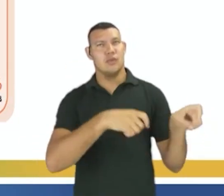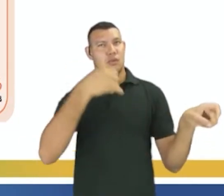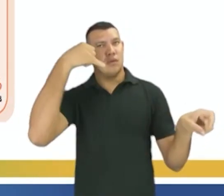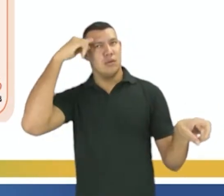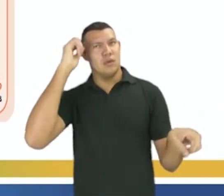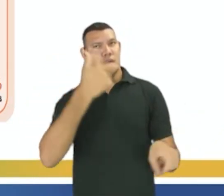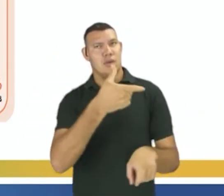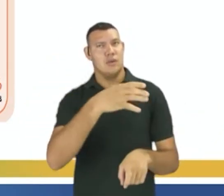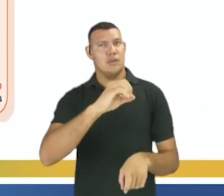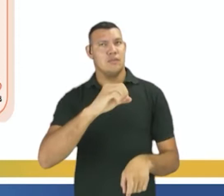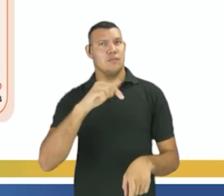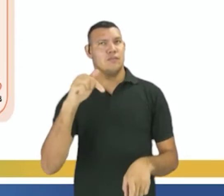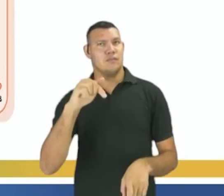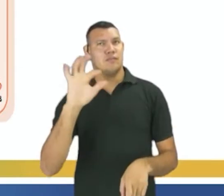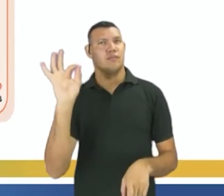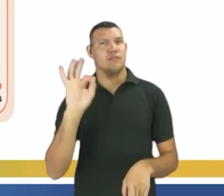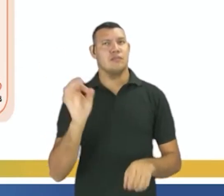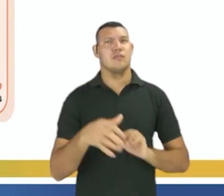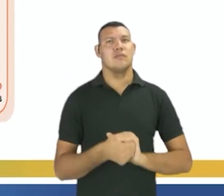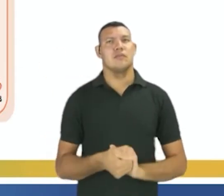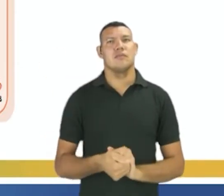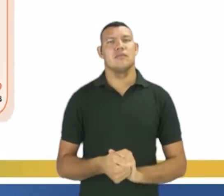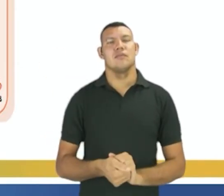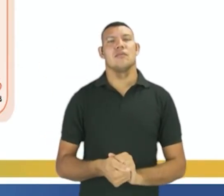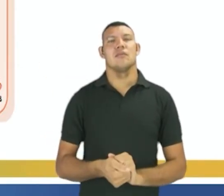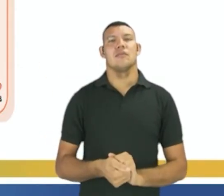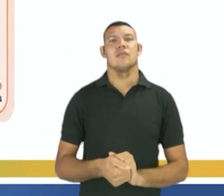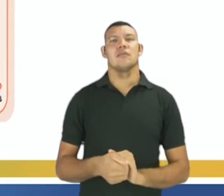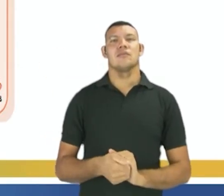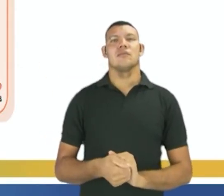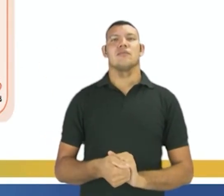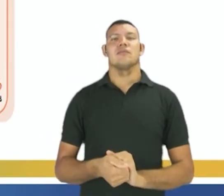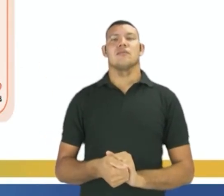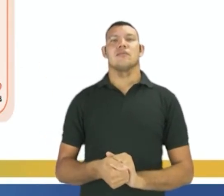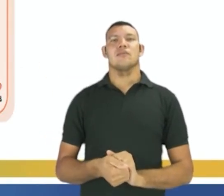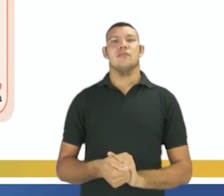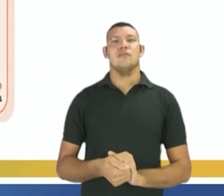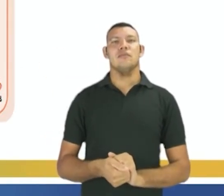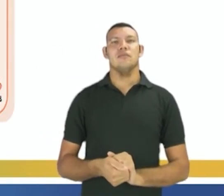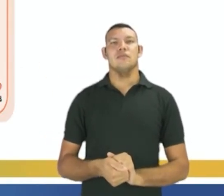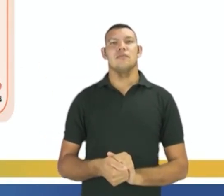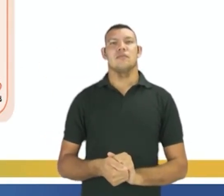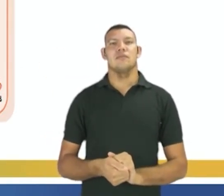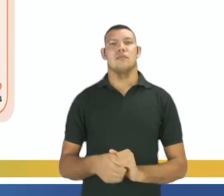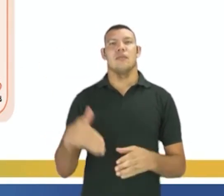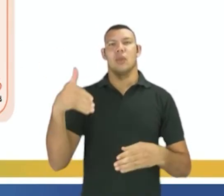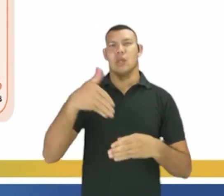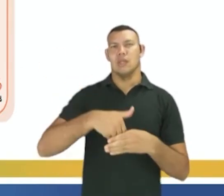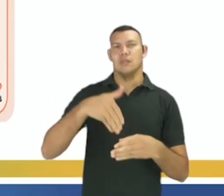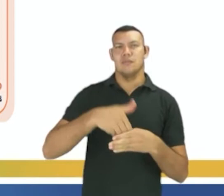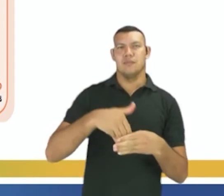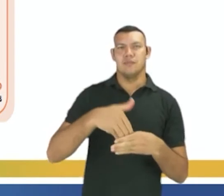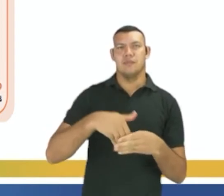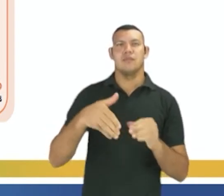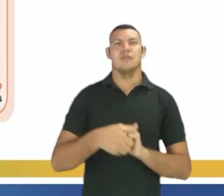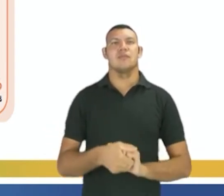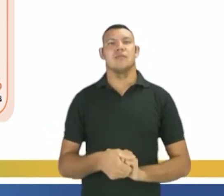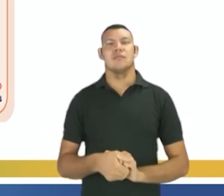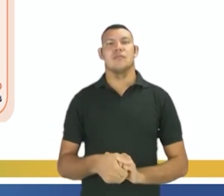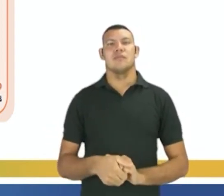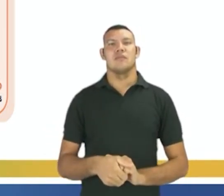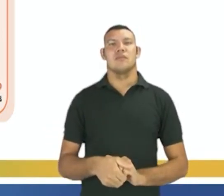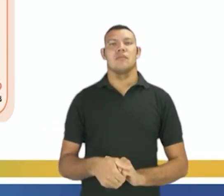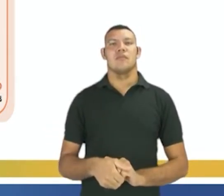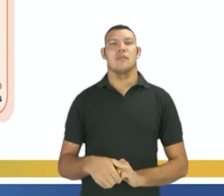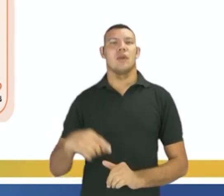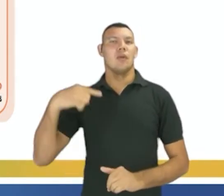política dos deputados federais eleitos em 2018. 24,4% desses deputados eleitos